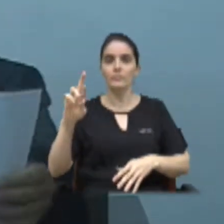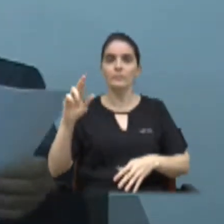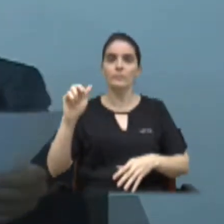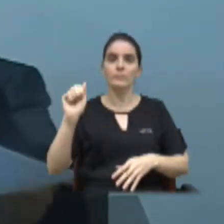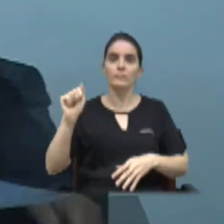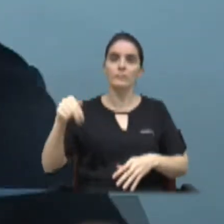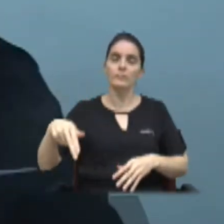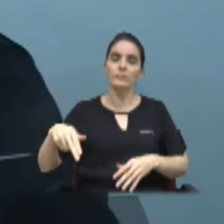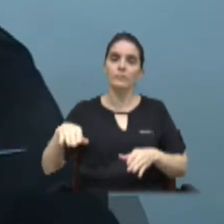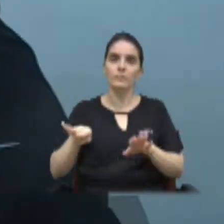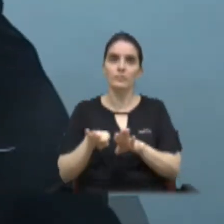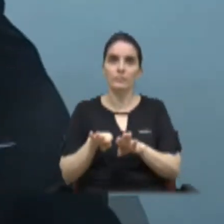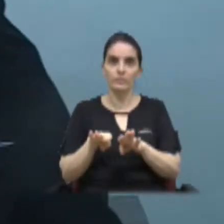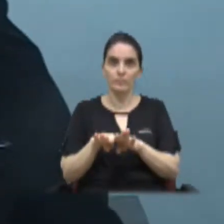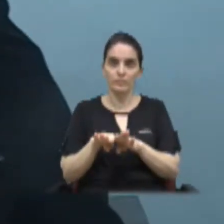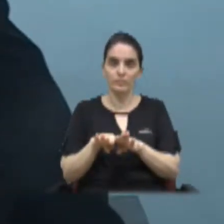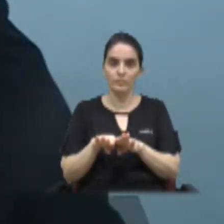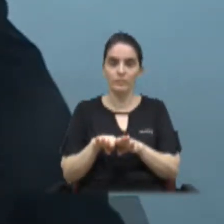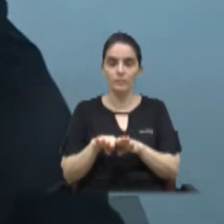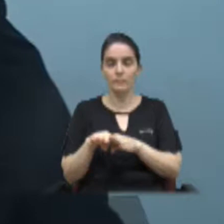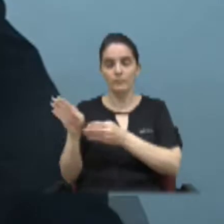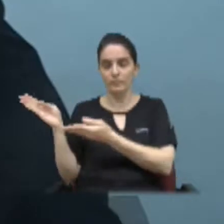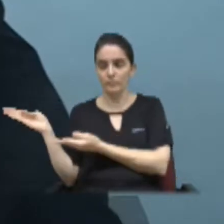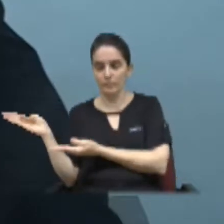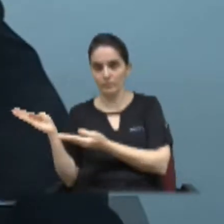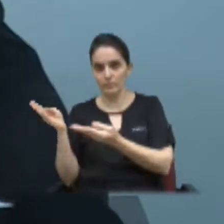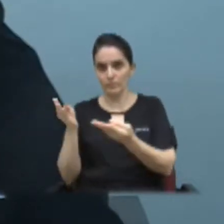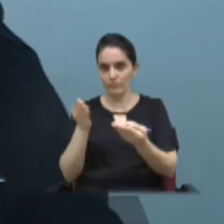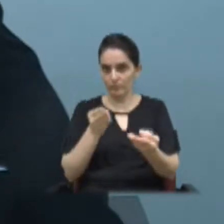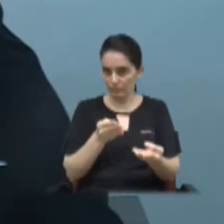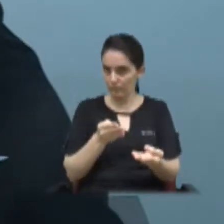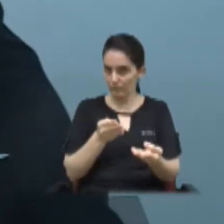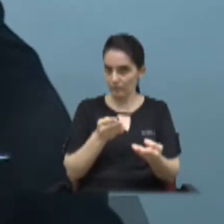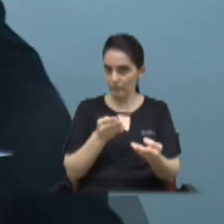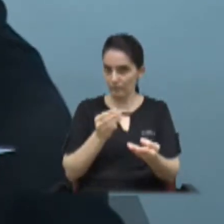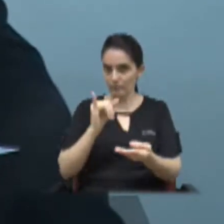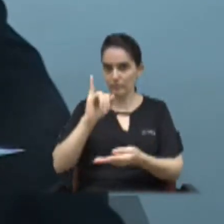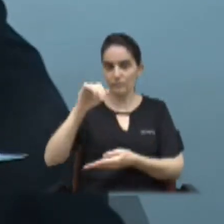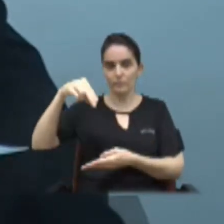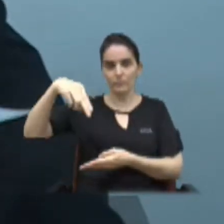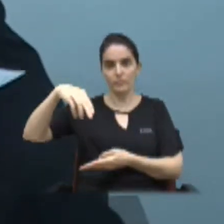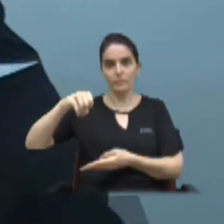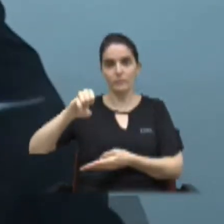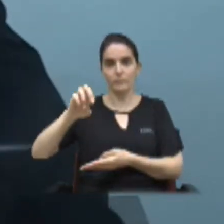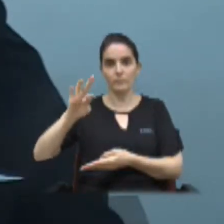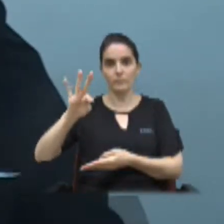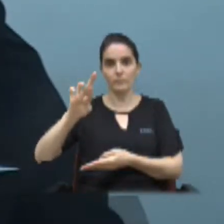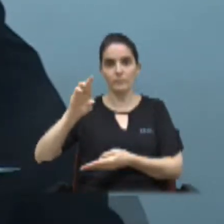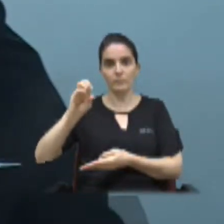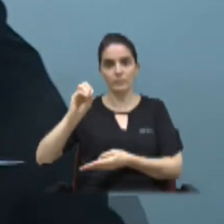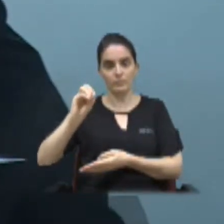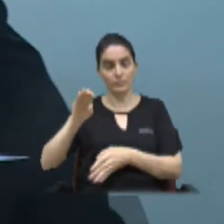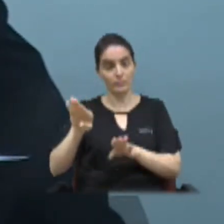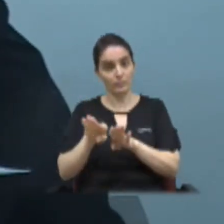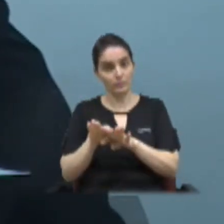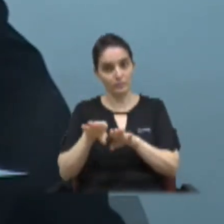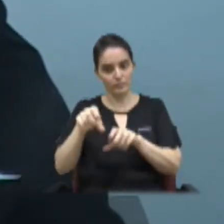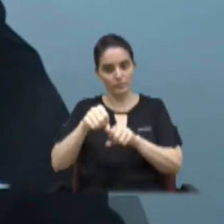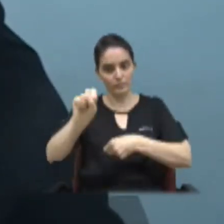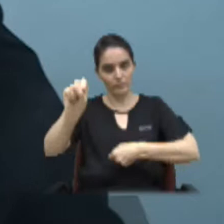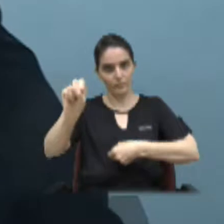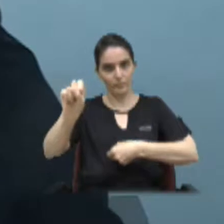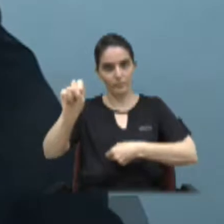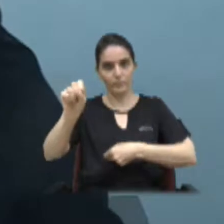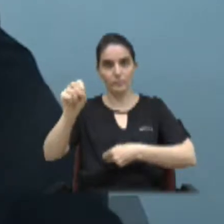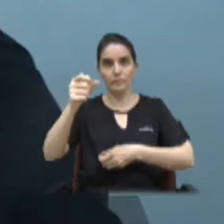foi convidado o responsável pela Inmetro para dar esclarecimentos. Acabamos também de receber um ofício do